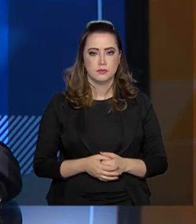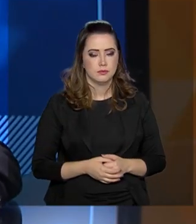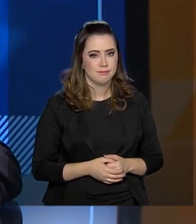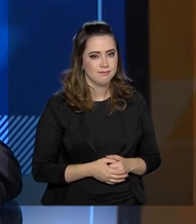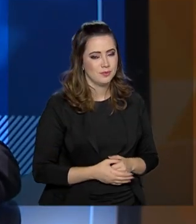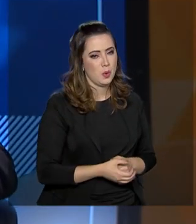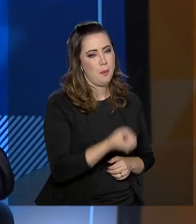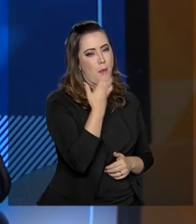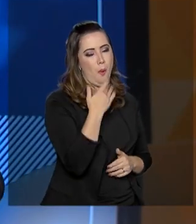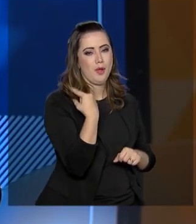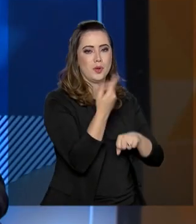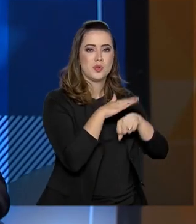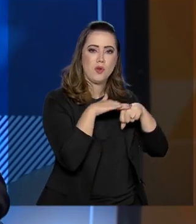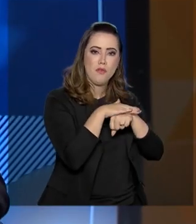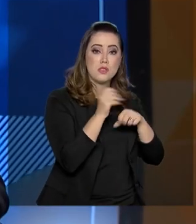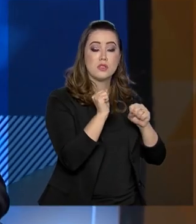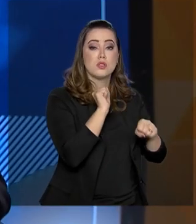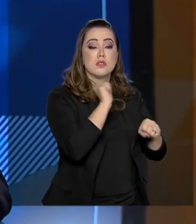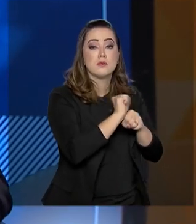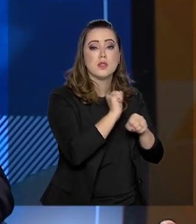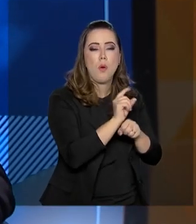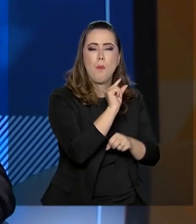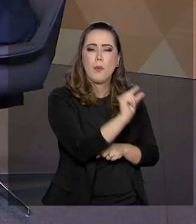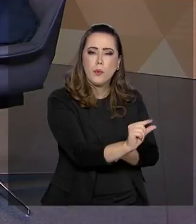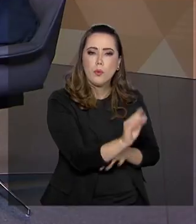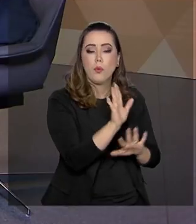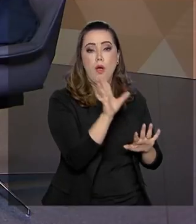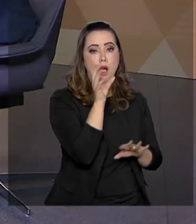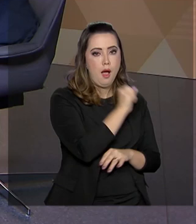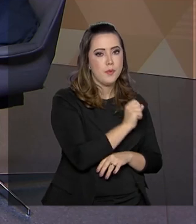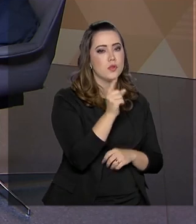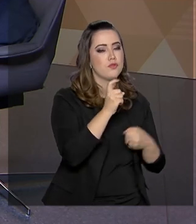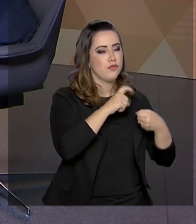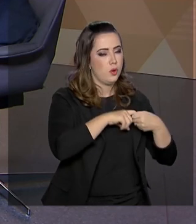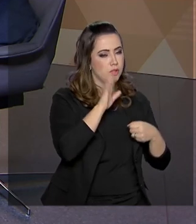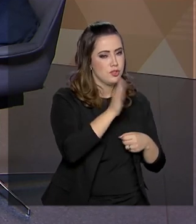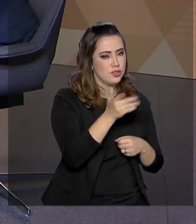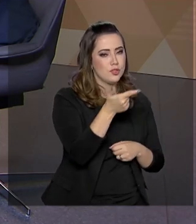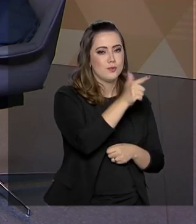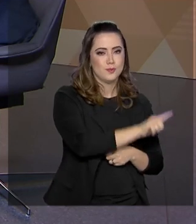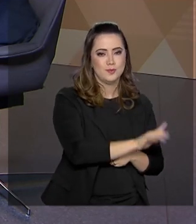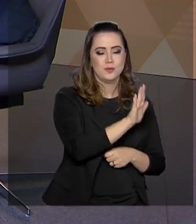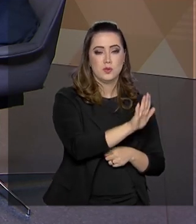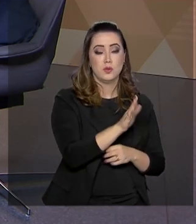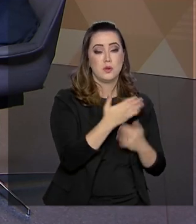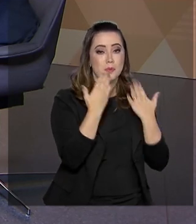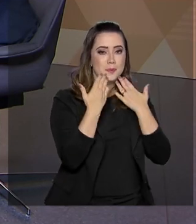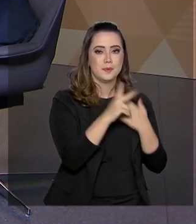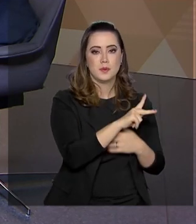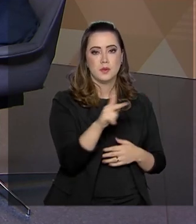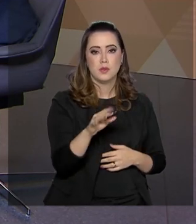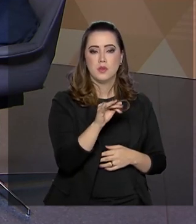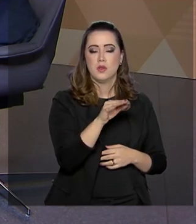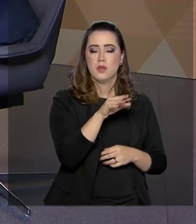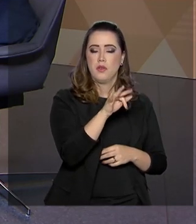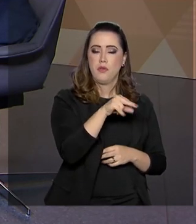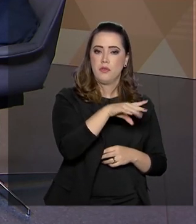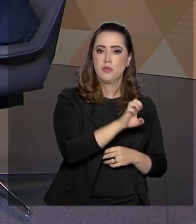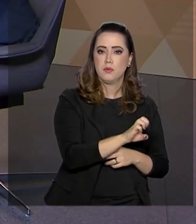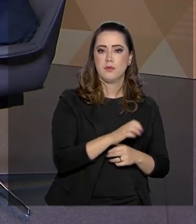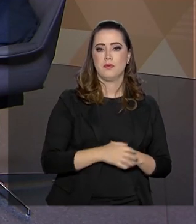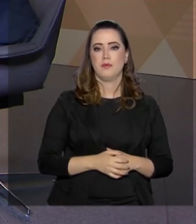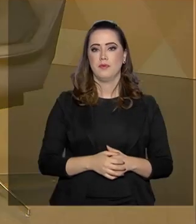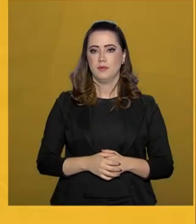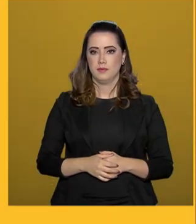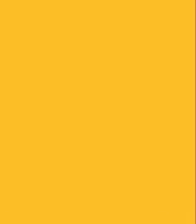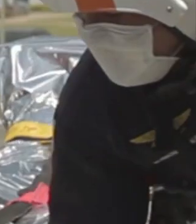Muito boa a nossa conversa, nós vamos para um rápido intervalo e, daqui a pouco, voltamos com o presidente do FNDEB.